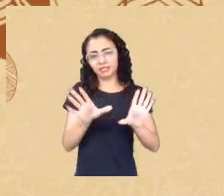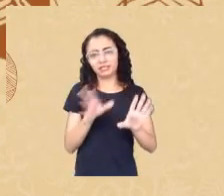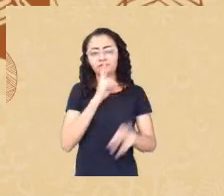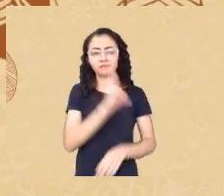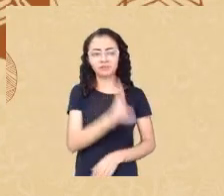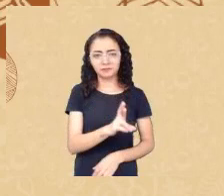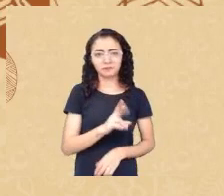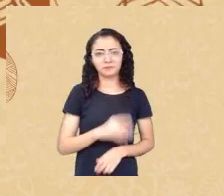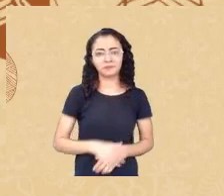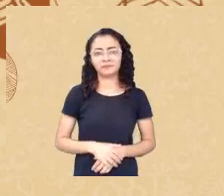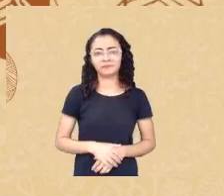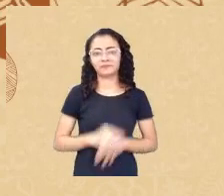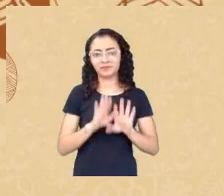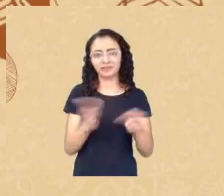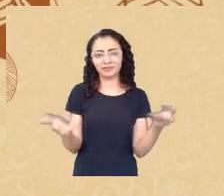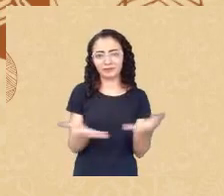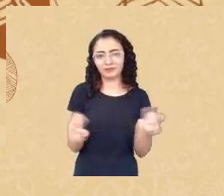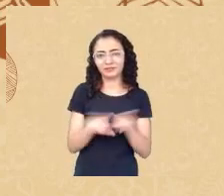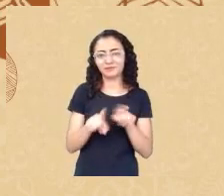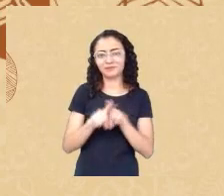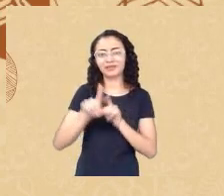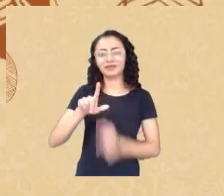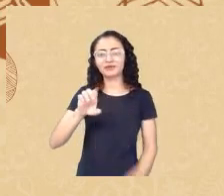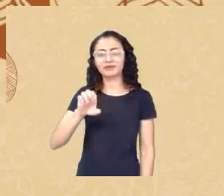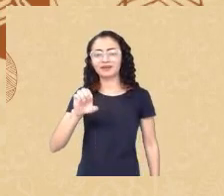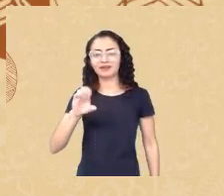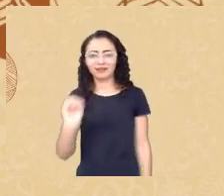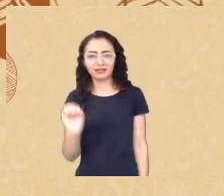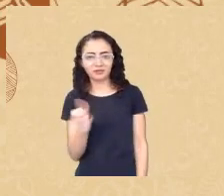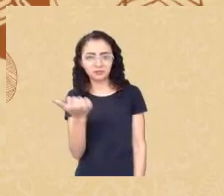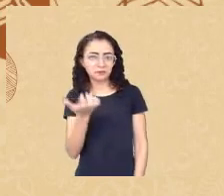o Léo se ele tem mais coisas para dizer não sei